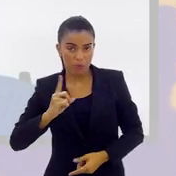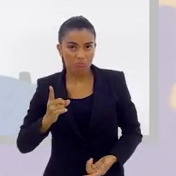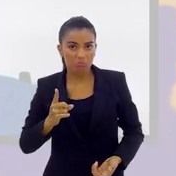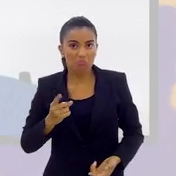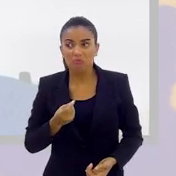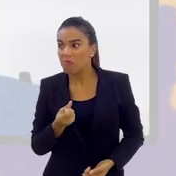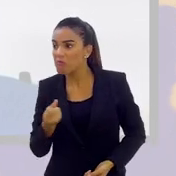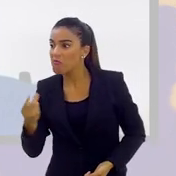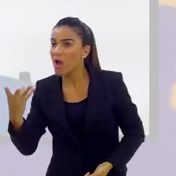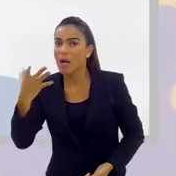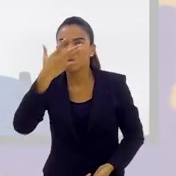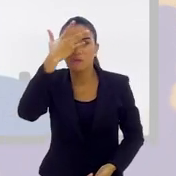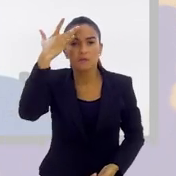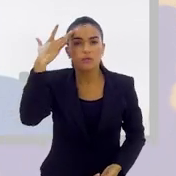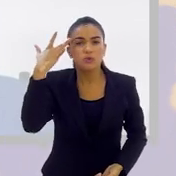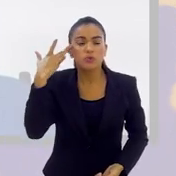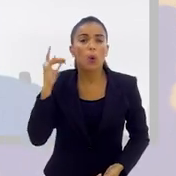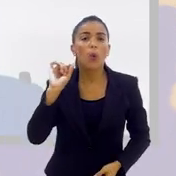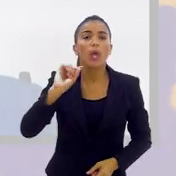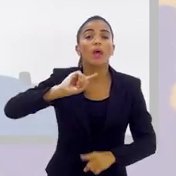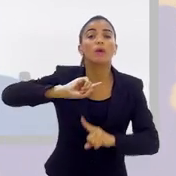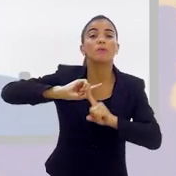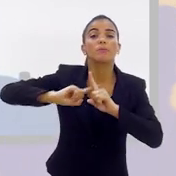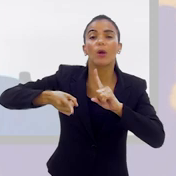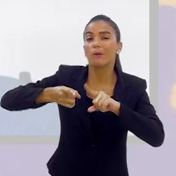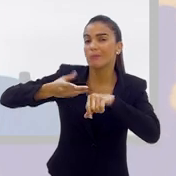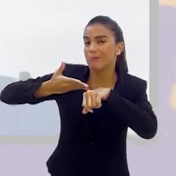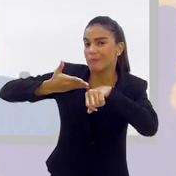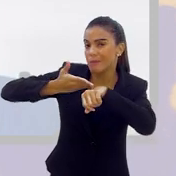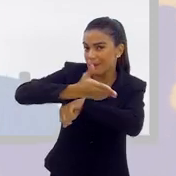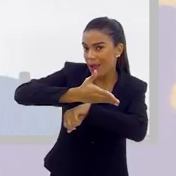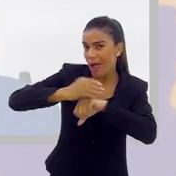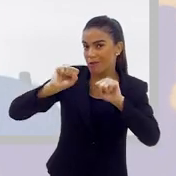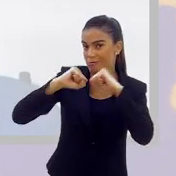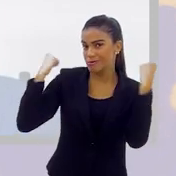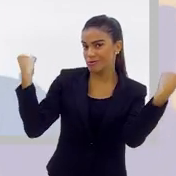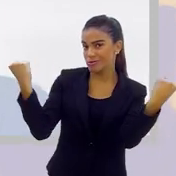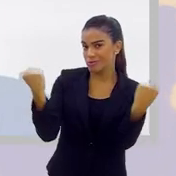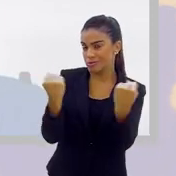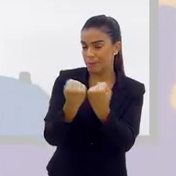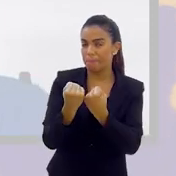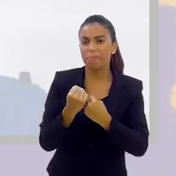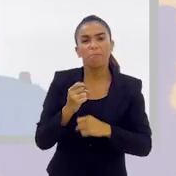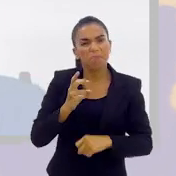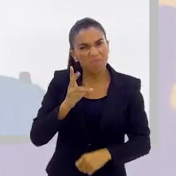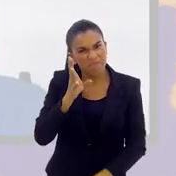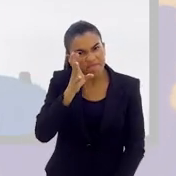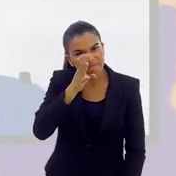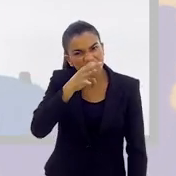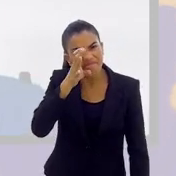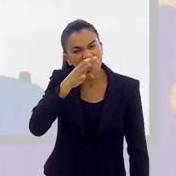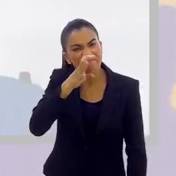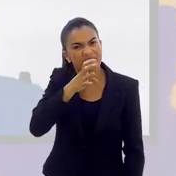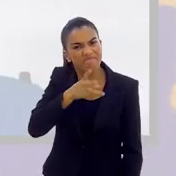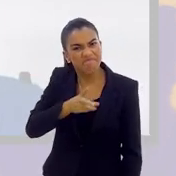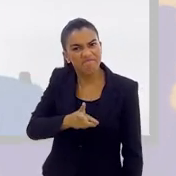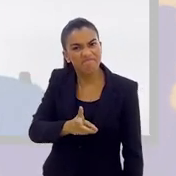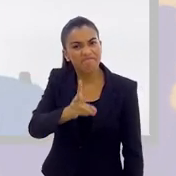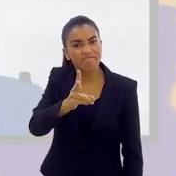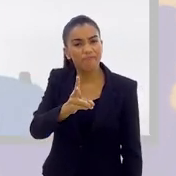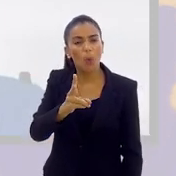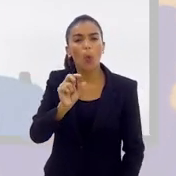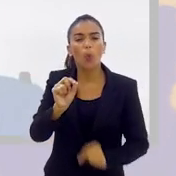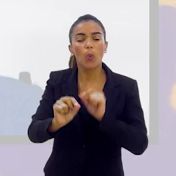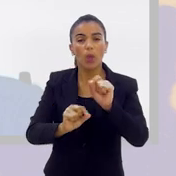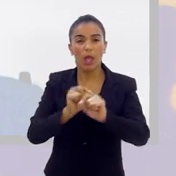Carioca. E várias pessoas estão impedidas de entrar no estádio, mas mesmo assim tentaram. Mas,